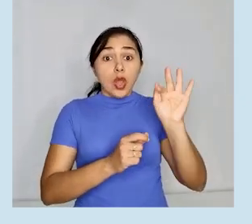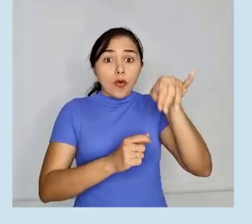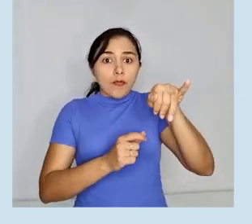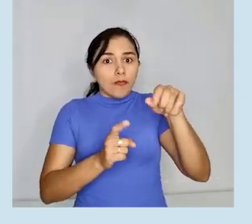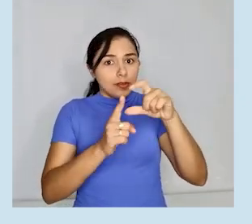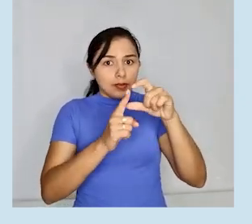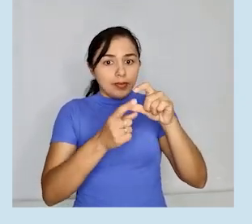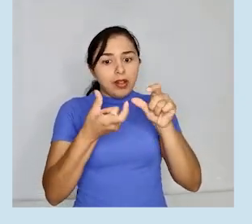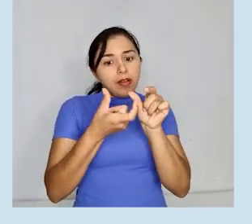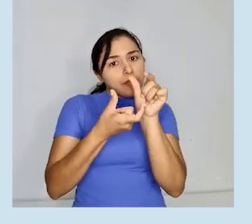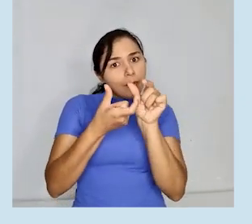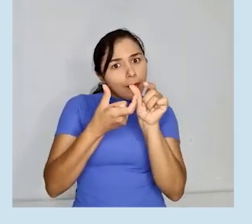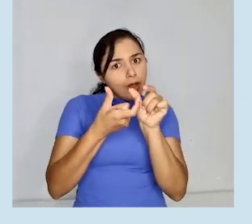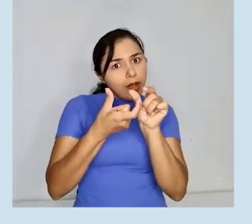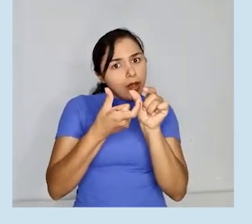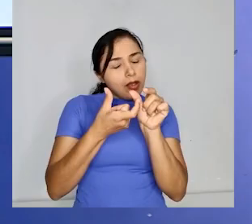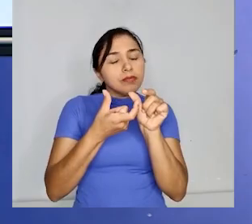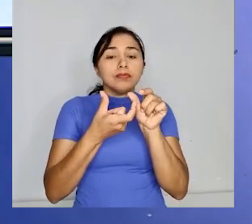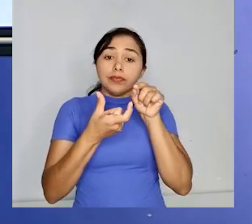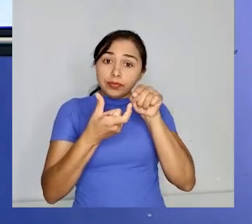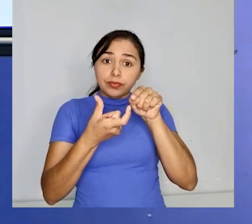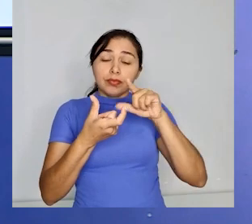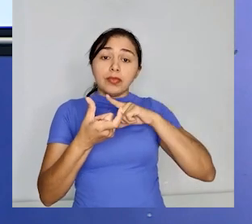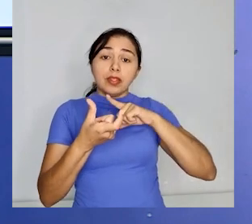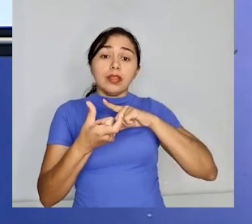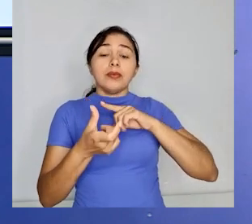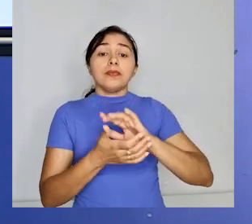classificadas em verbal e nominal.